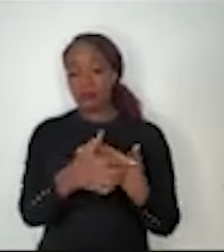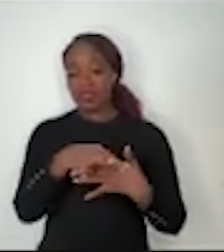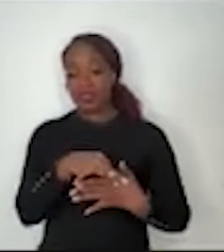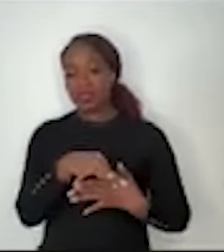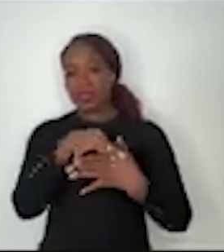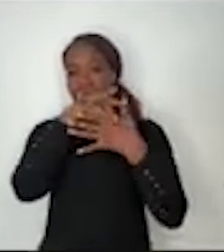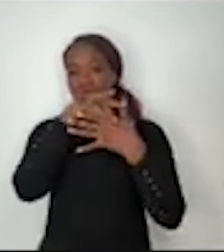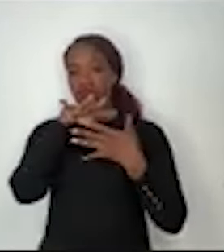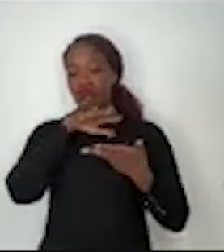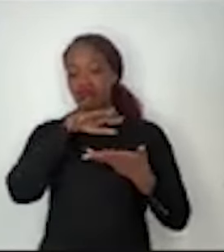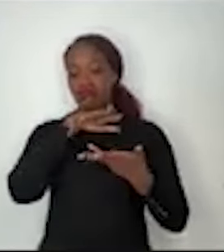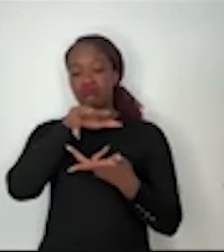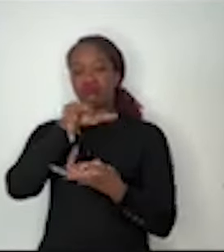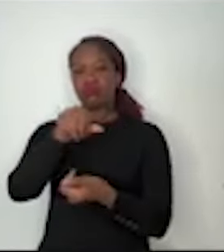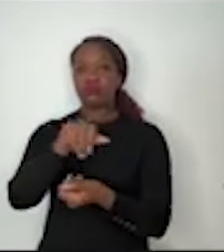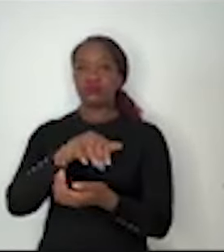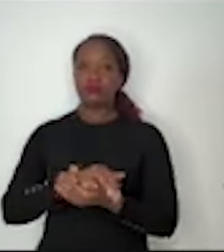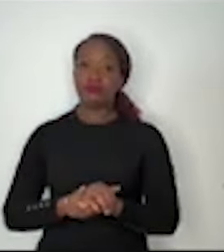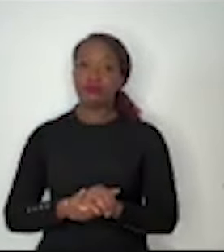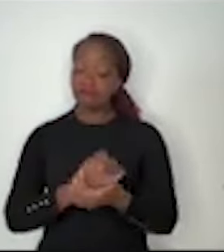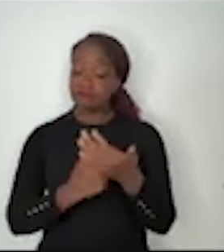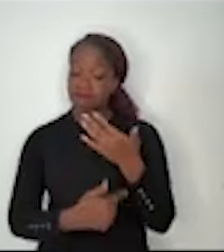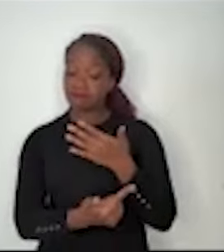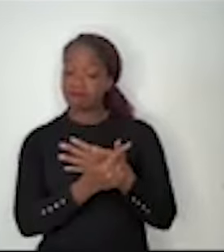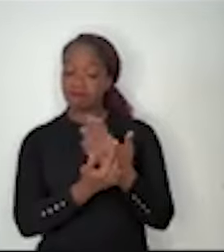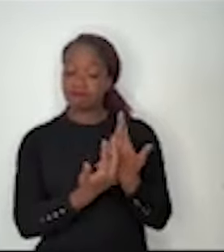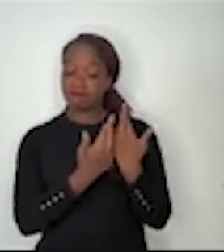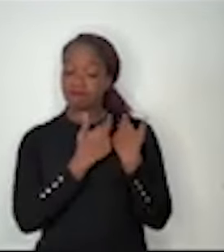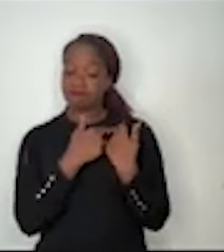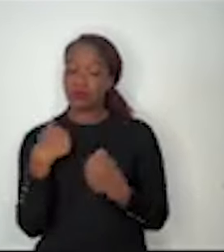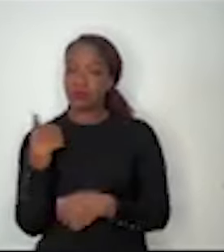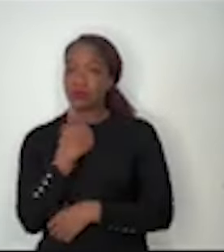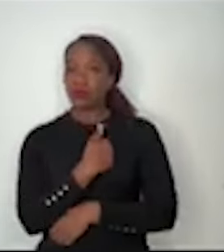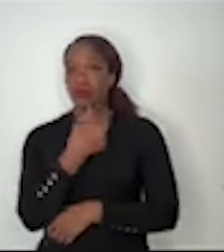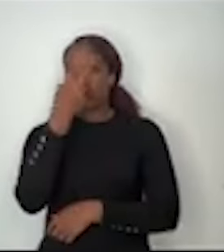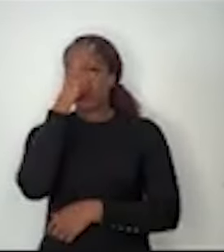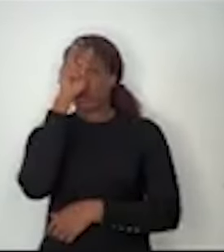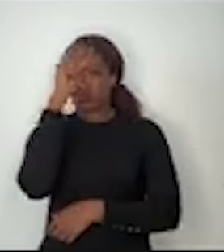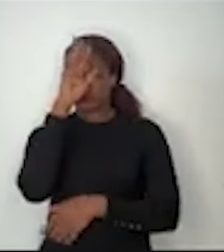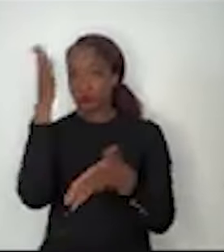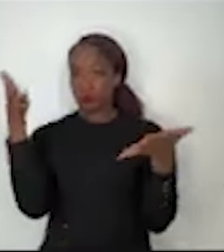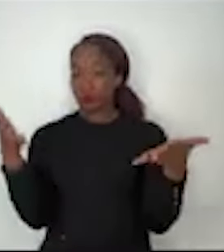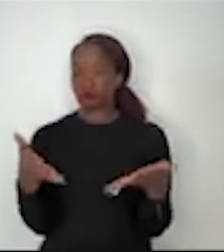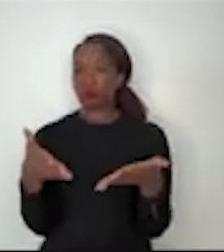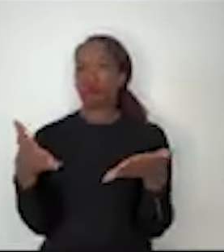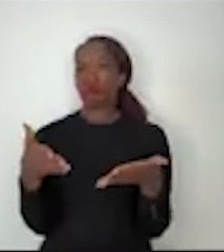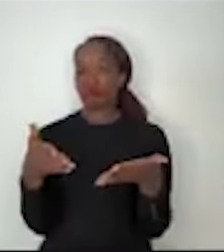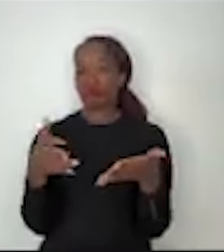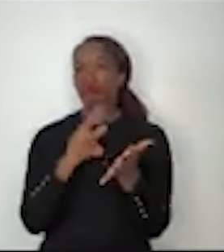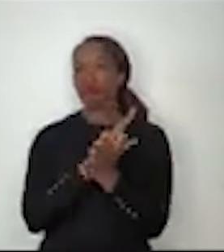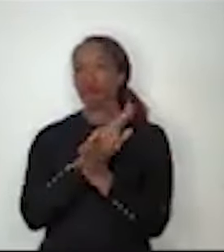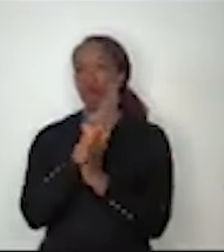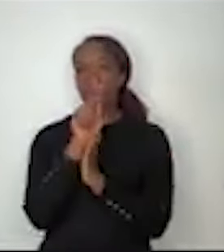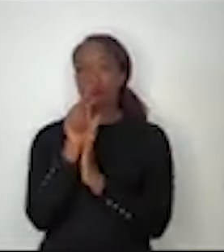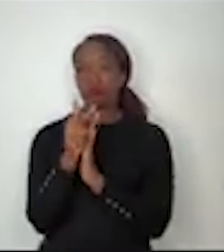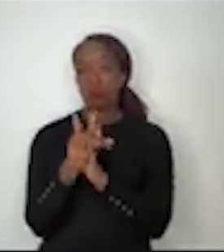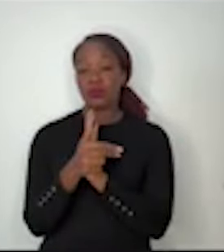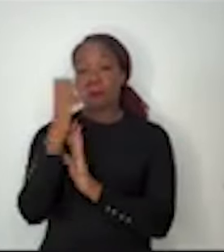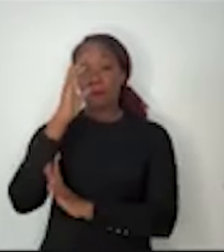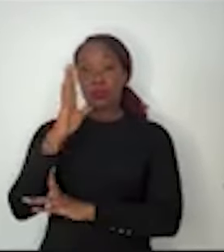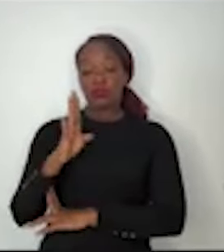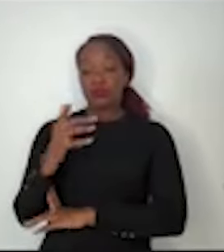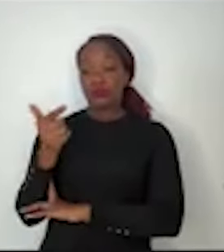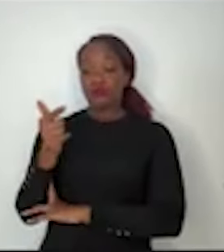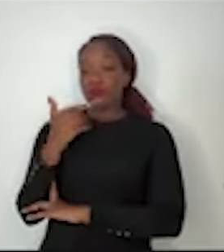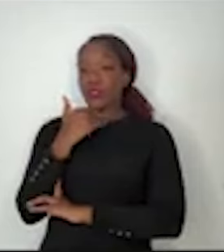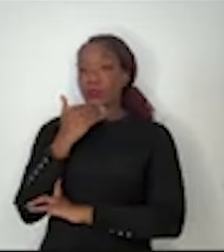ambiental. Esse é o papel que nos cabe na história nesse momento. Por muitas razões, o Brasil não tem condições hoje